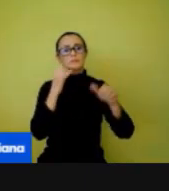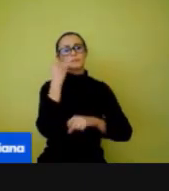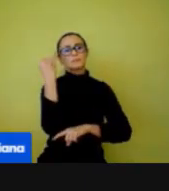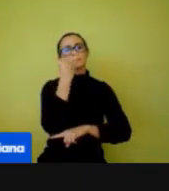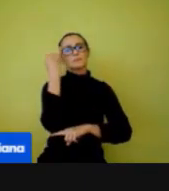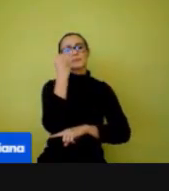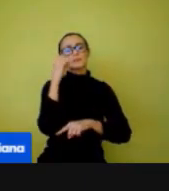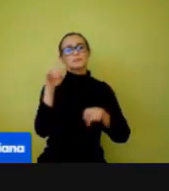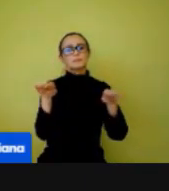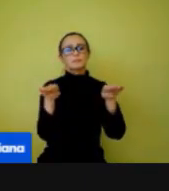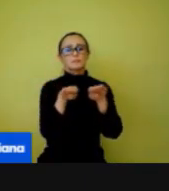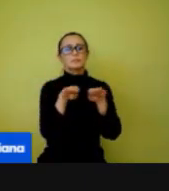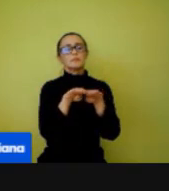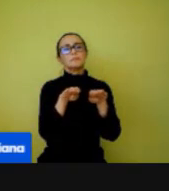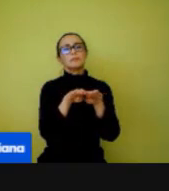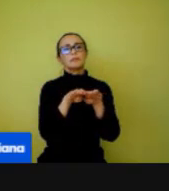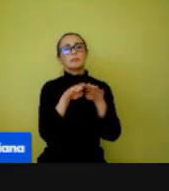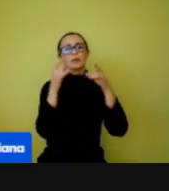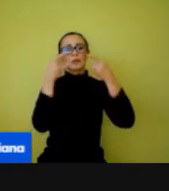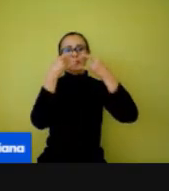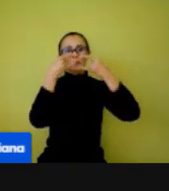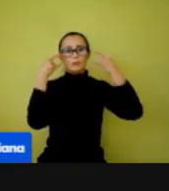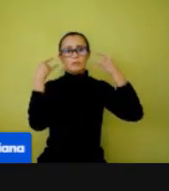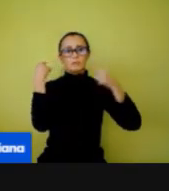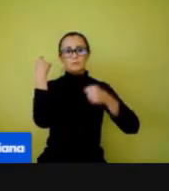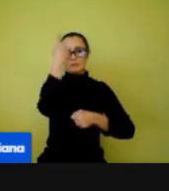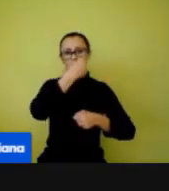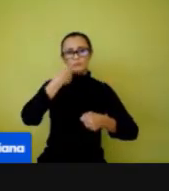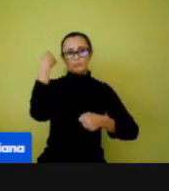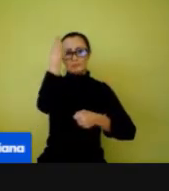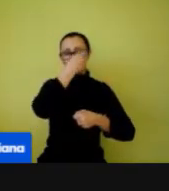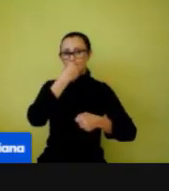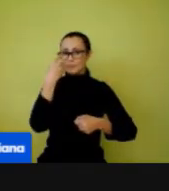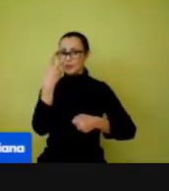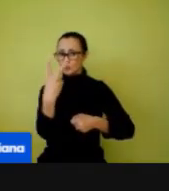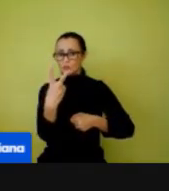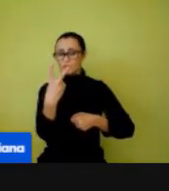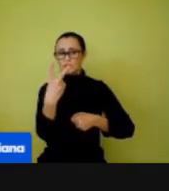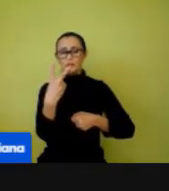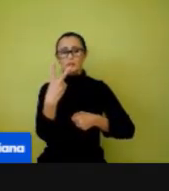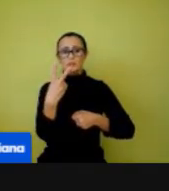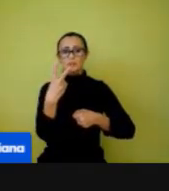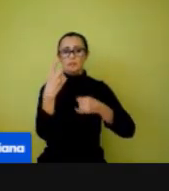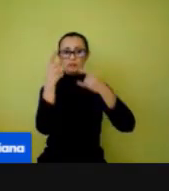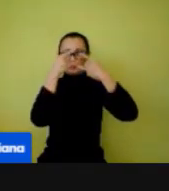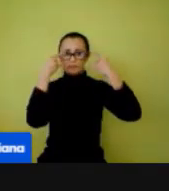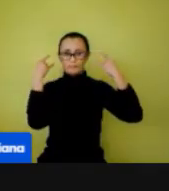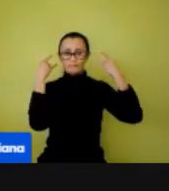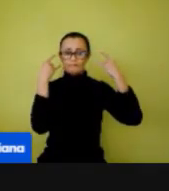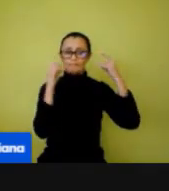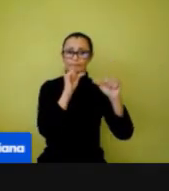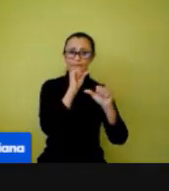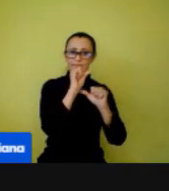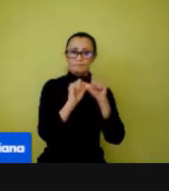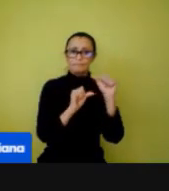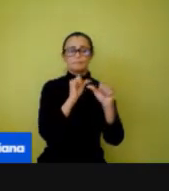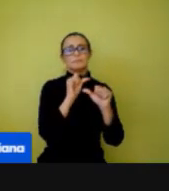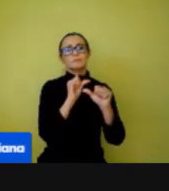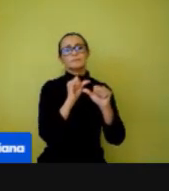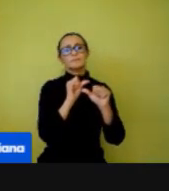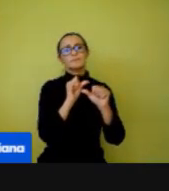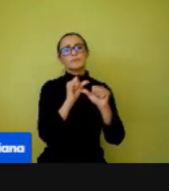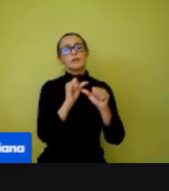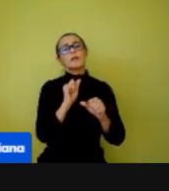máscara. A cada duas horas, trocar de máscara. E conservar essas máscaras em saco